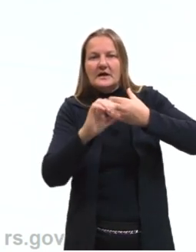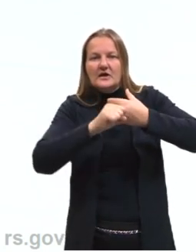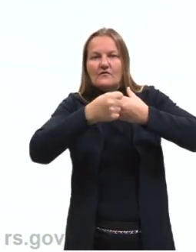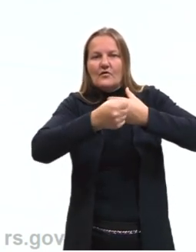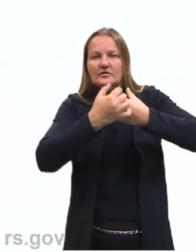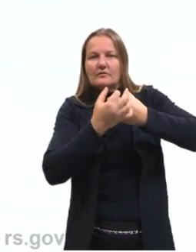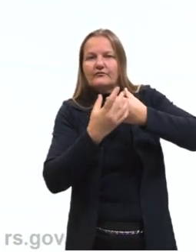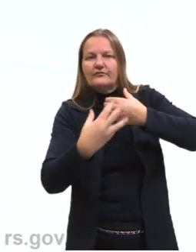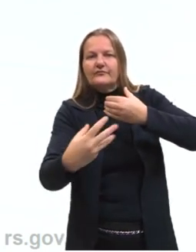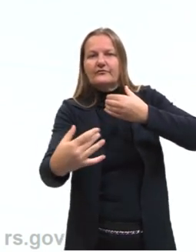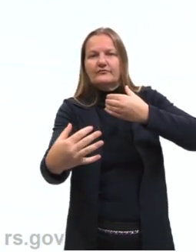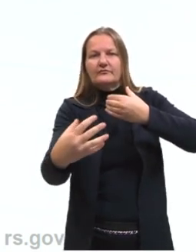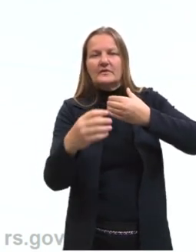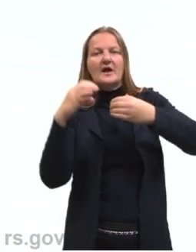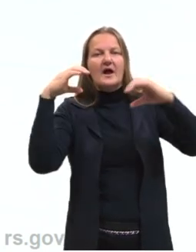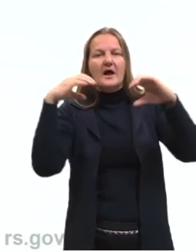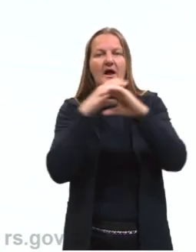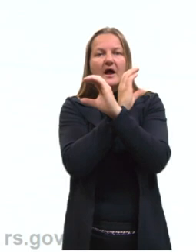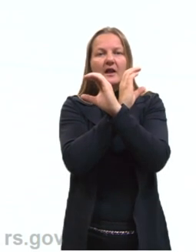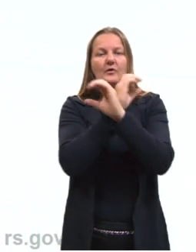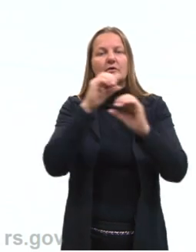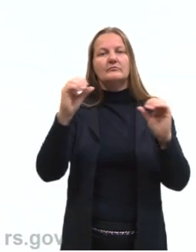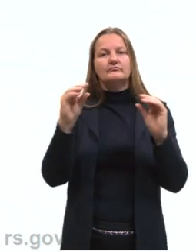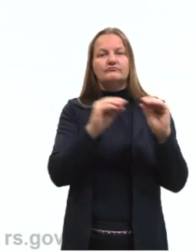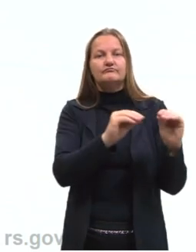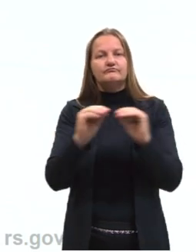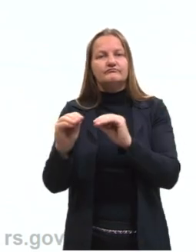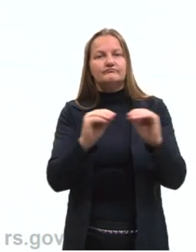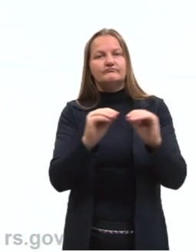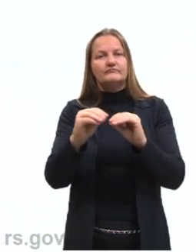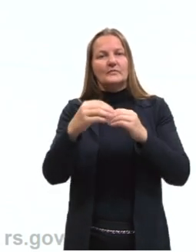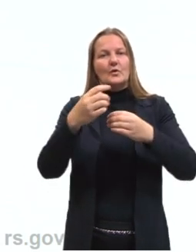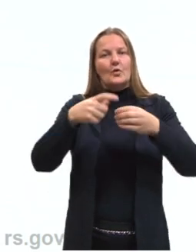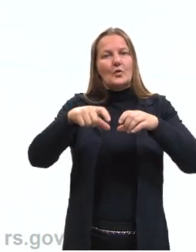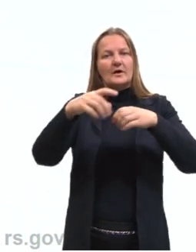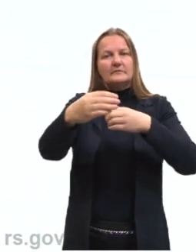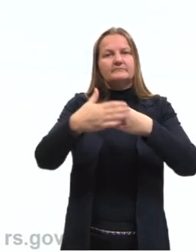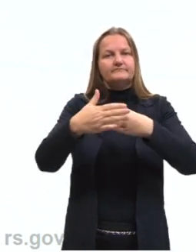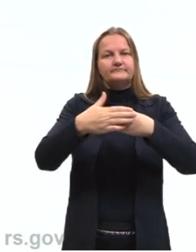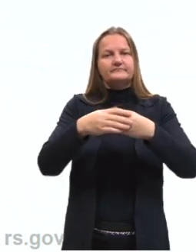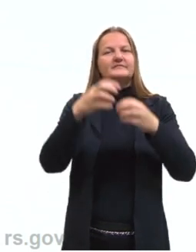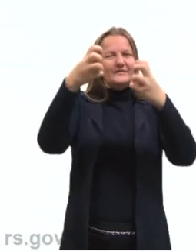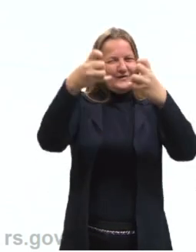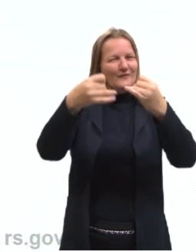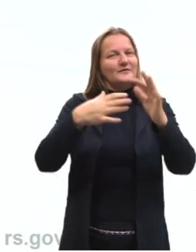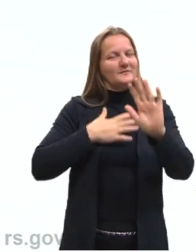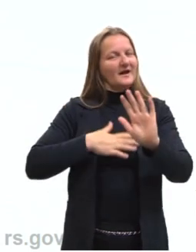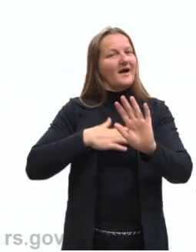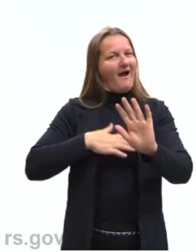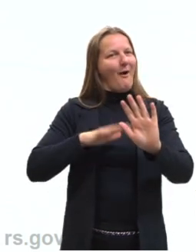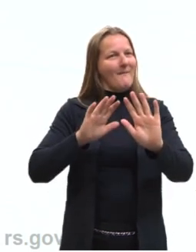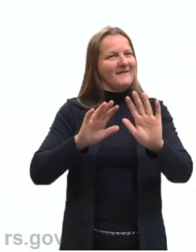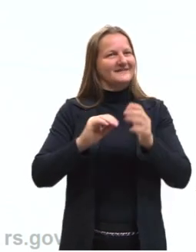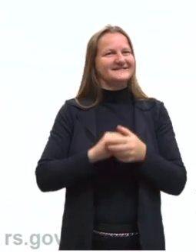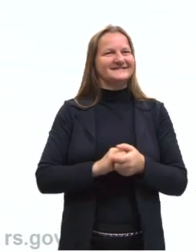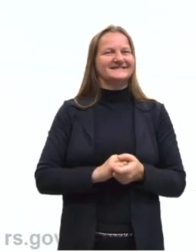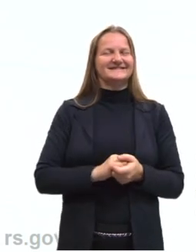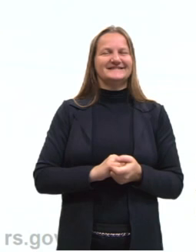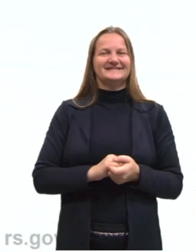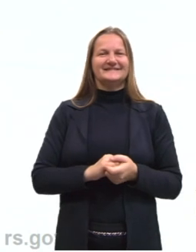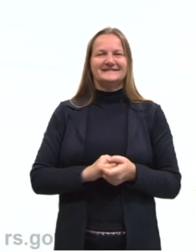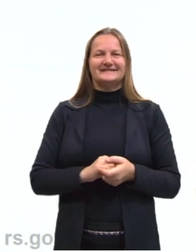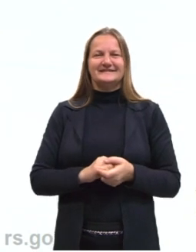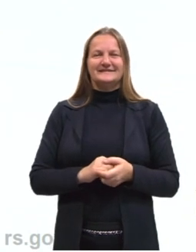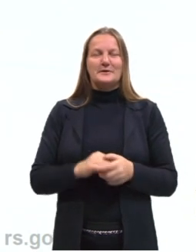energia que é igual a esse calor que foi transferido. Calma que aqui ficou um pouquinho complicado da gente entender. Mas a gente